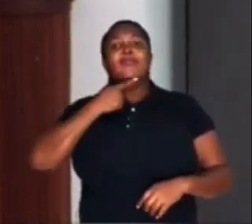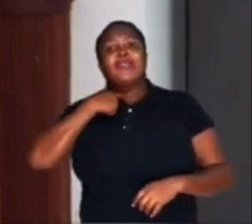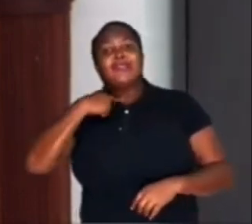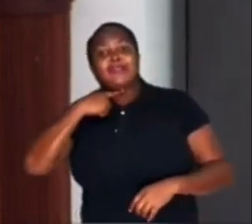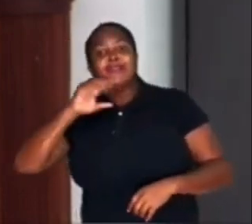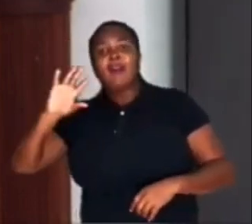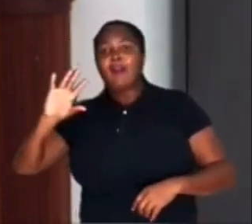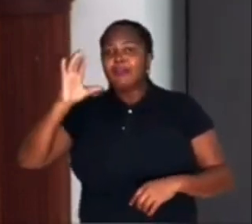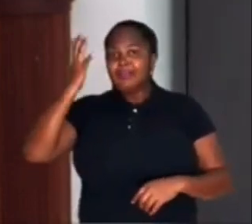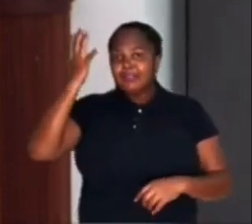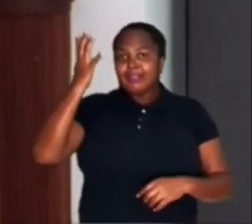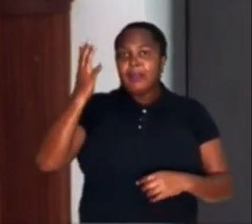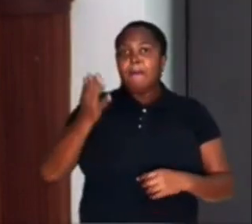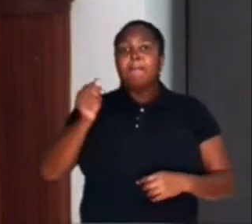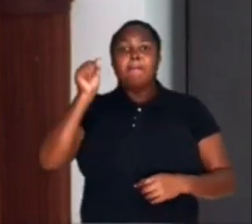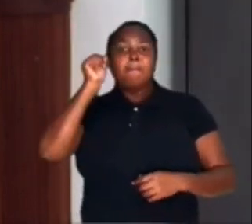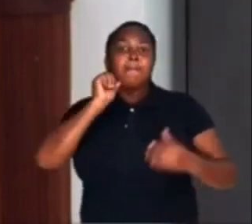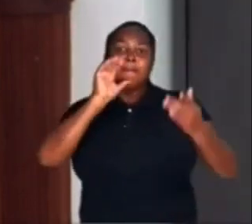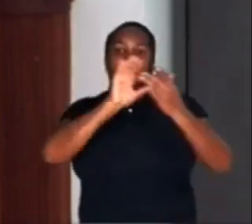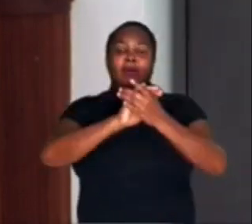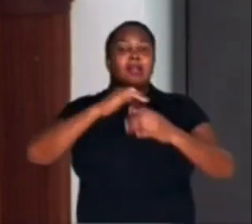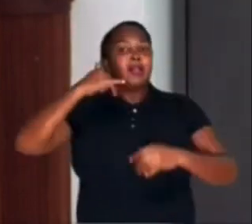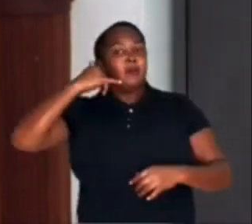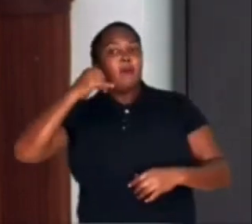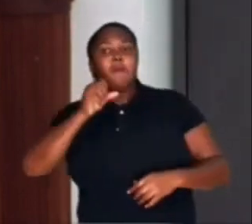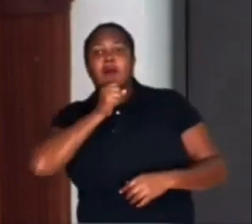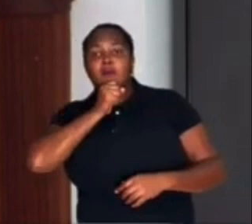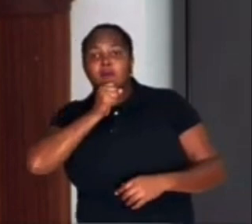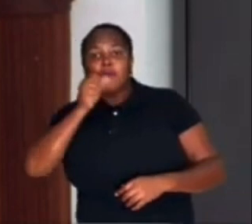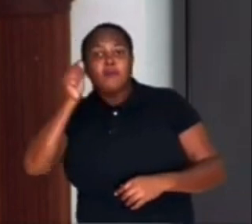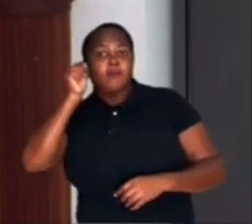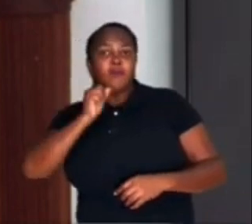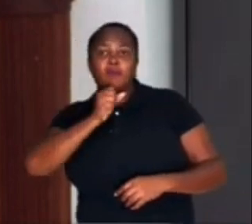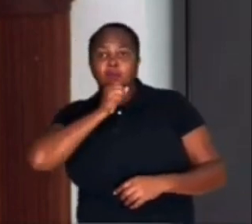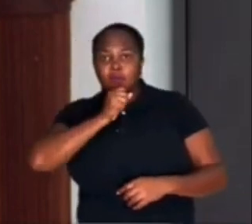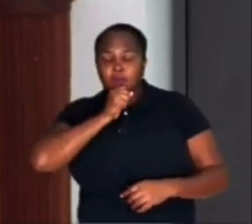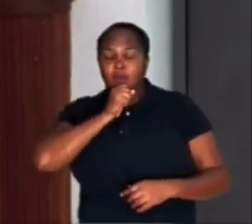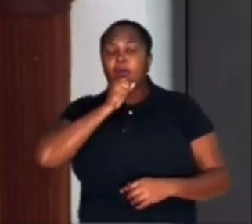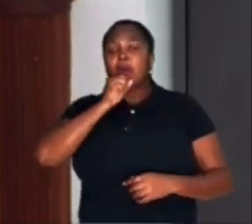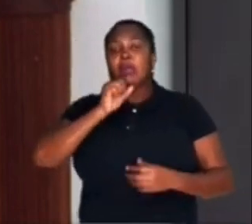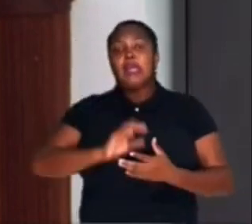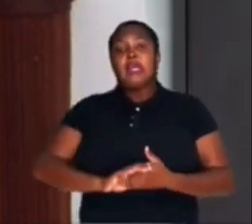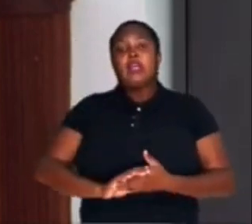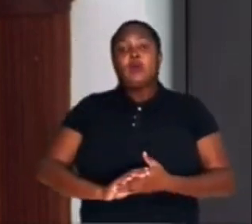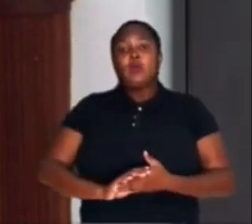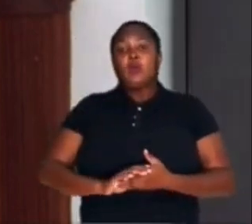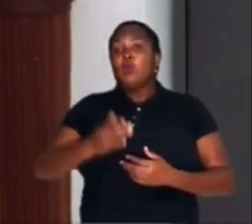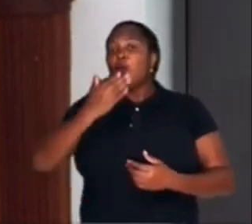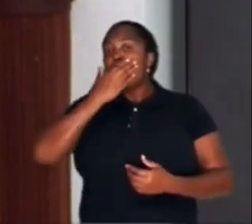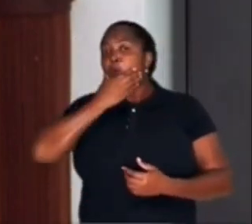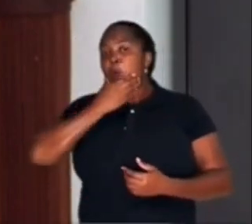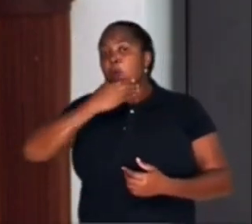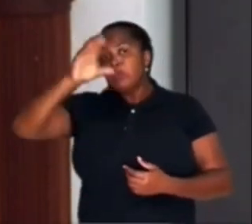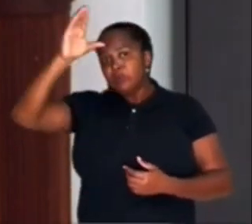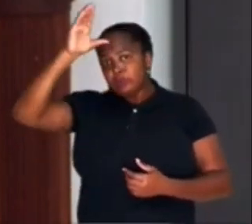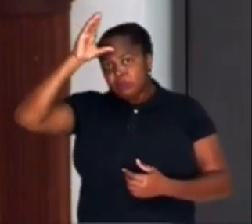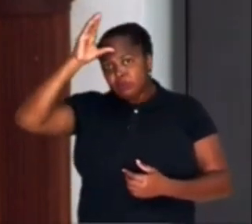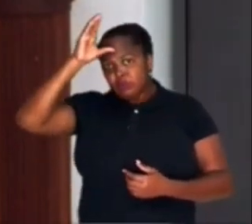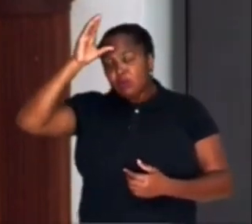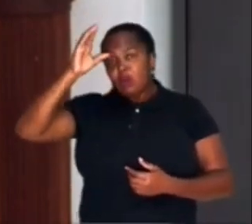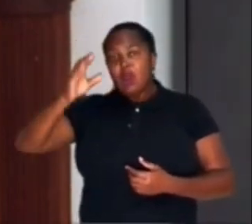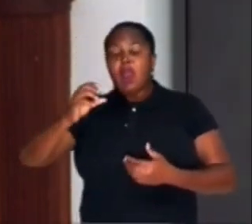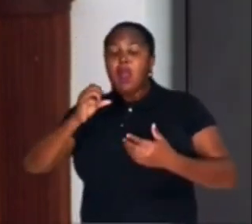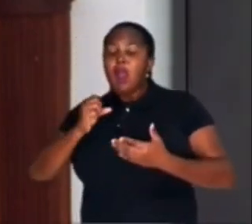ela ligou para a avó materna dela que designou o tio dela, um tio já falecido, Ailton, para que fosse